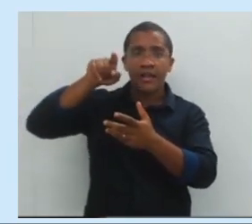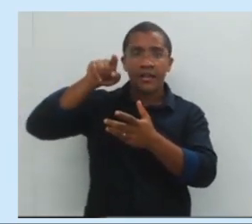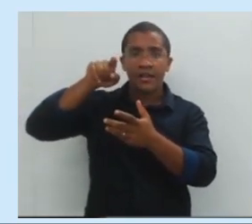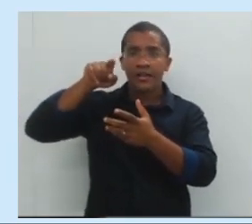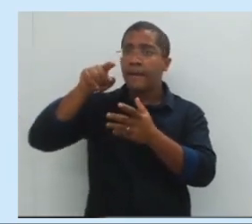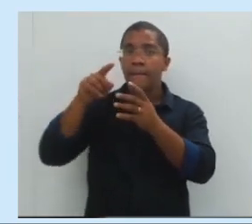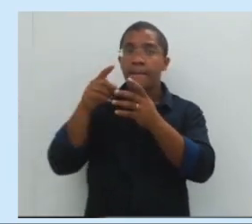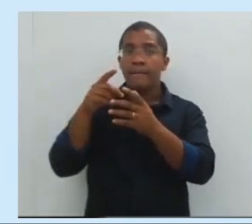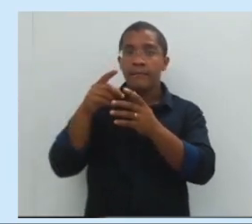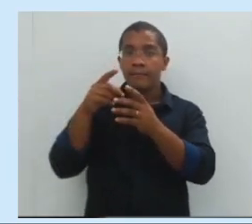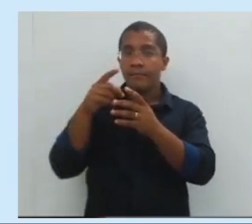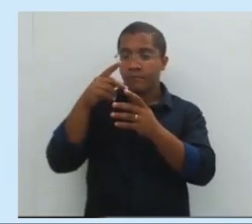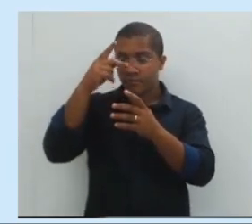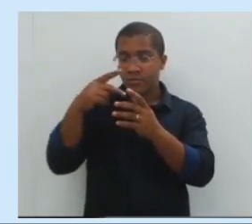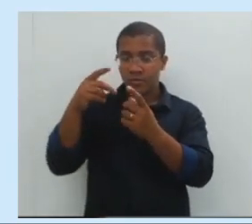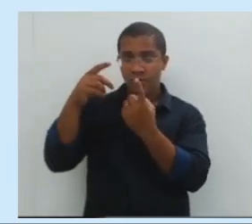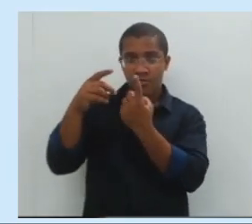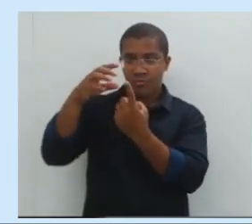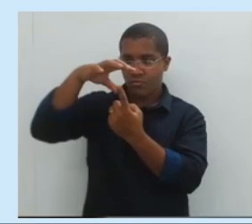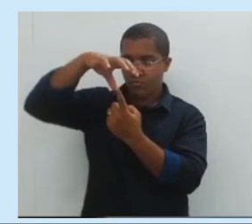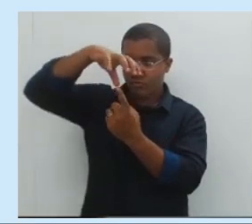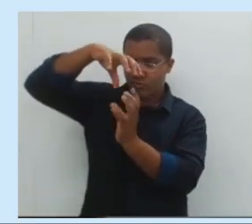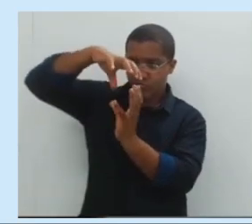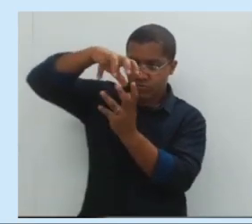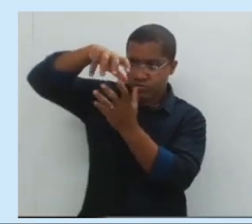do seu próprio eixo.